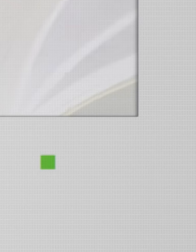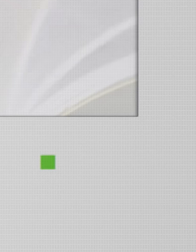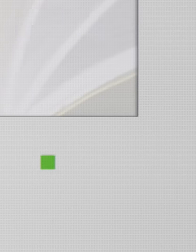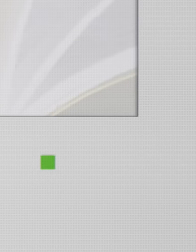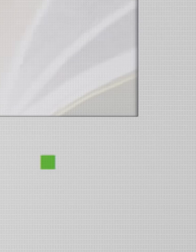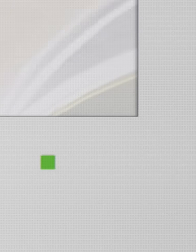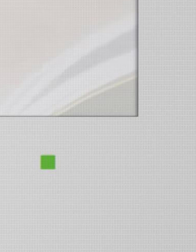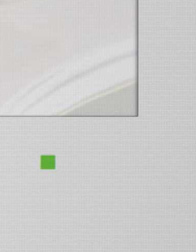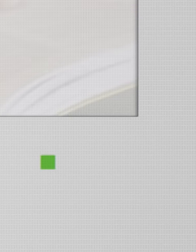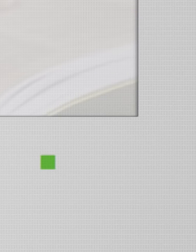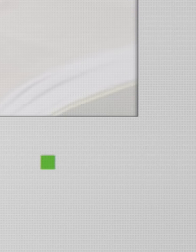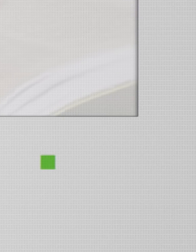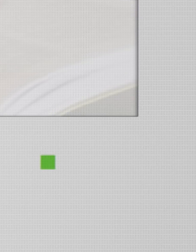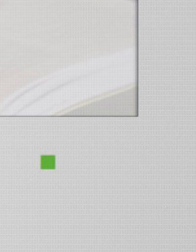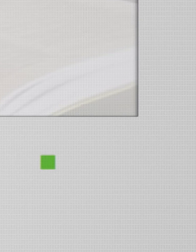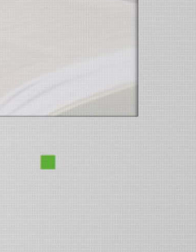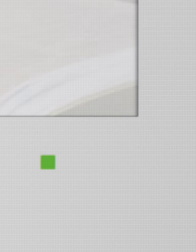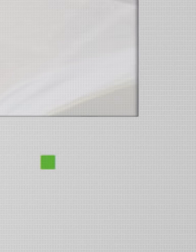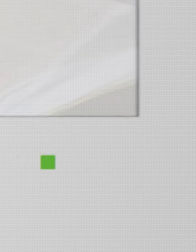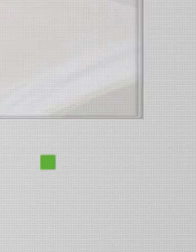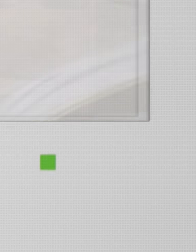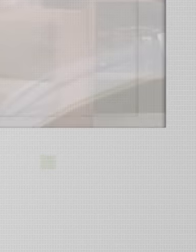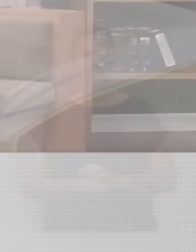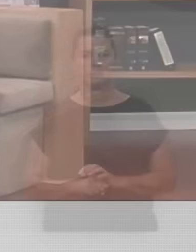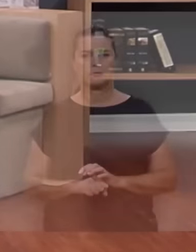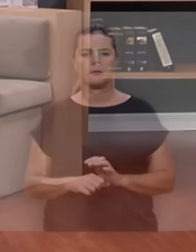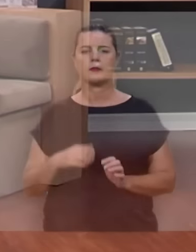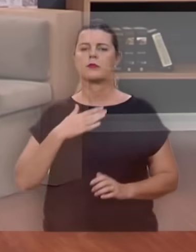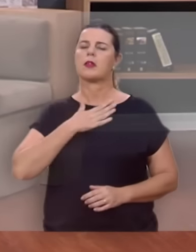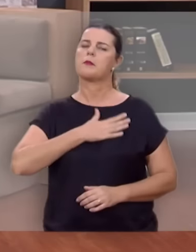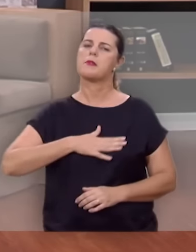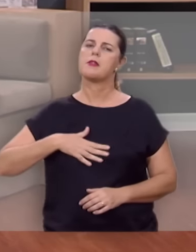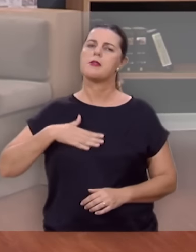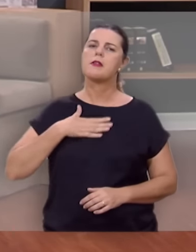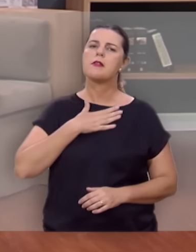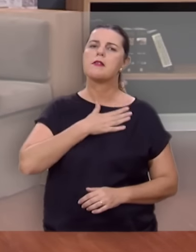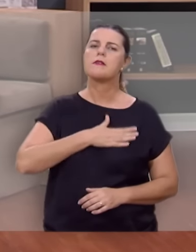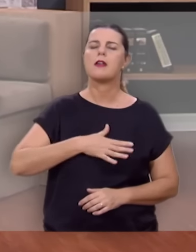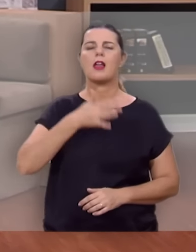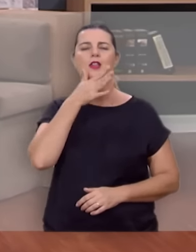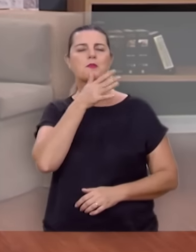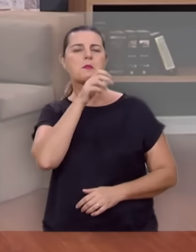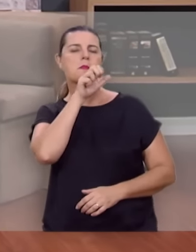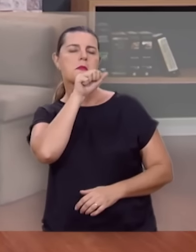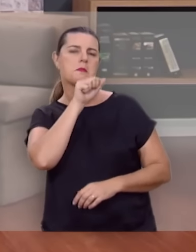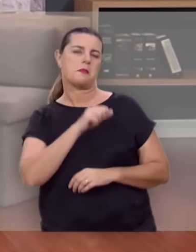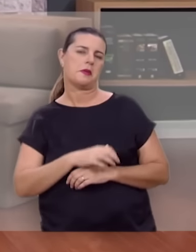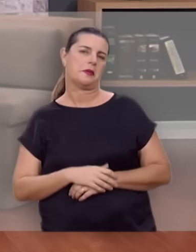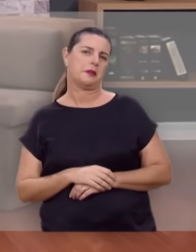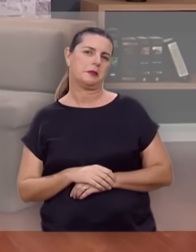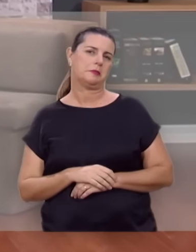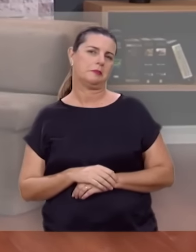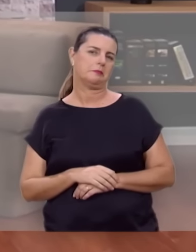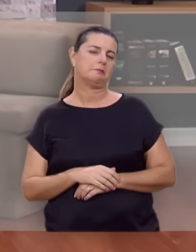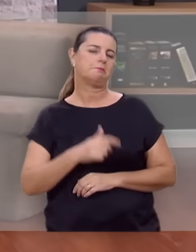eles adoraram ali o Senhor. O privilégio de ser mãe,